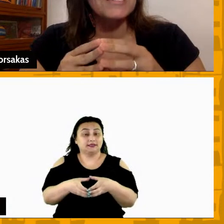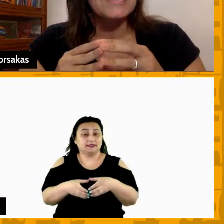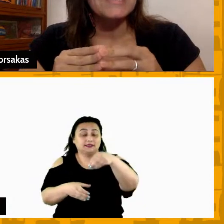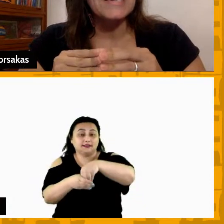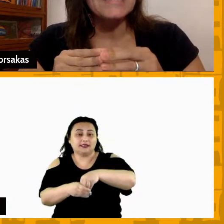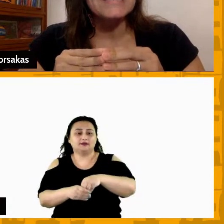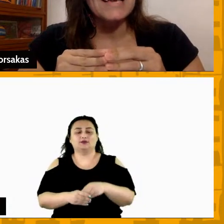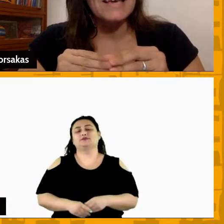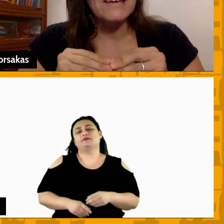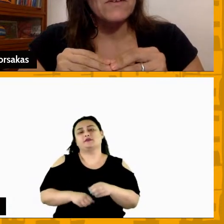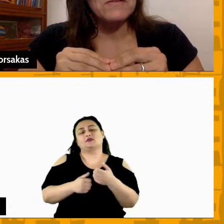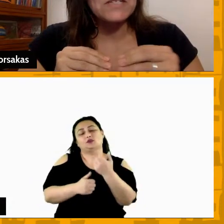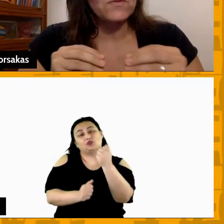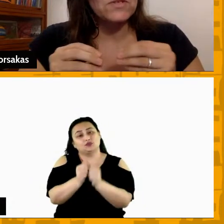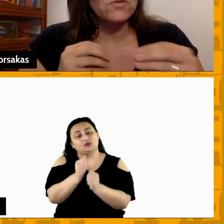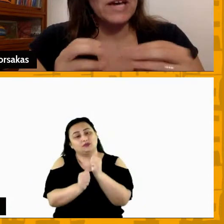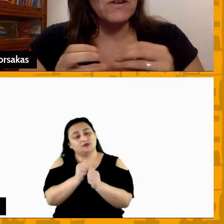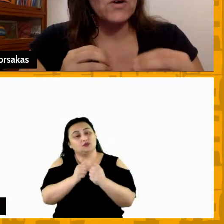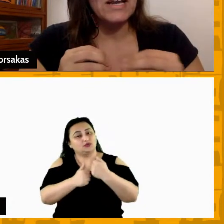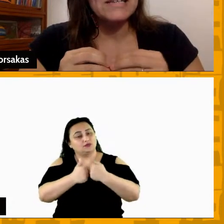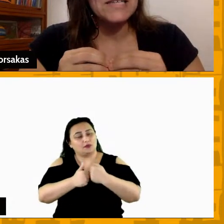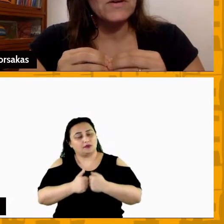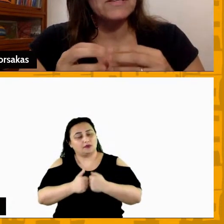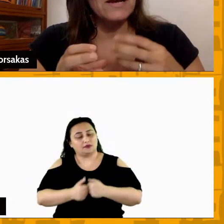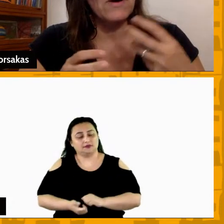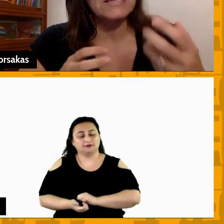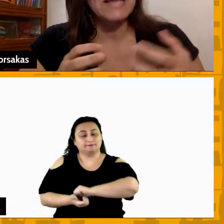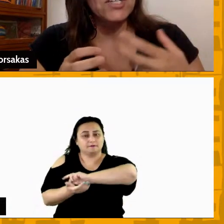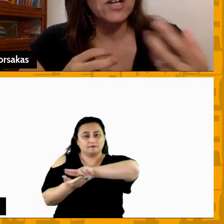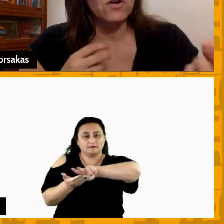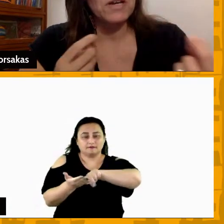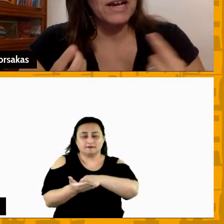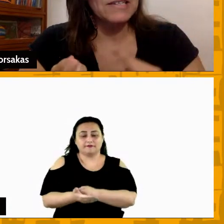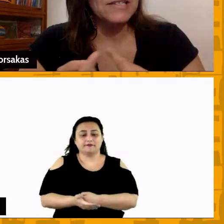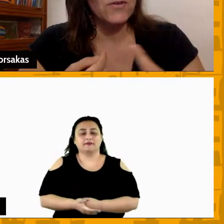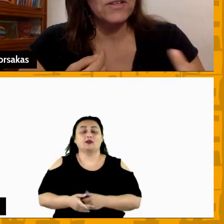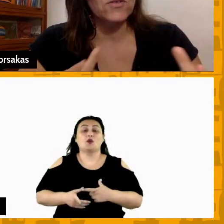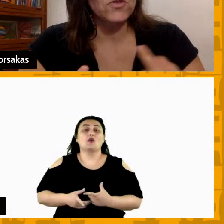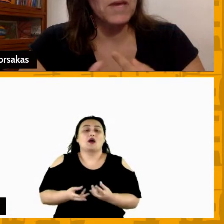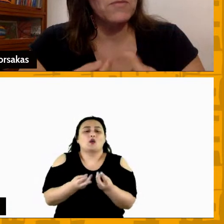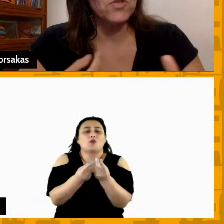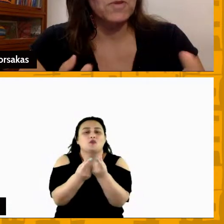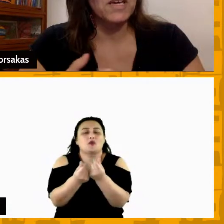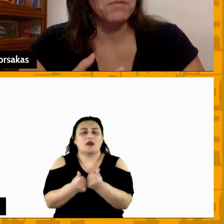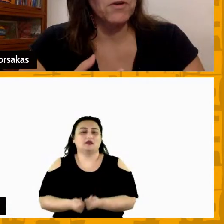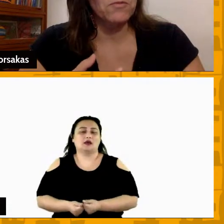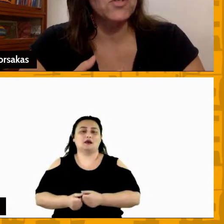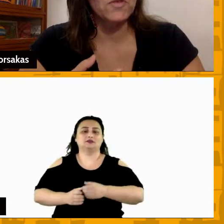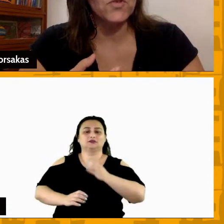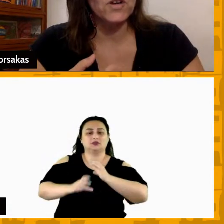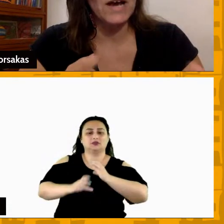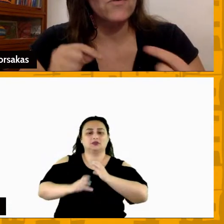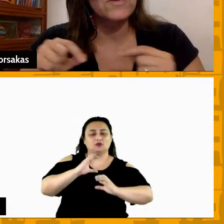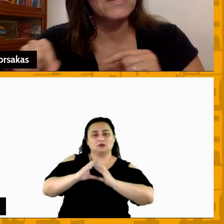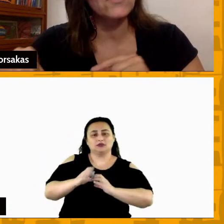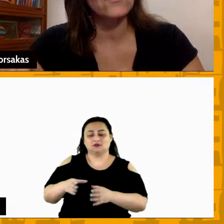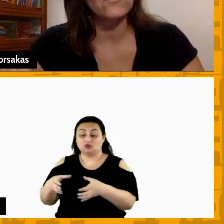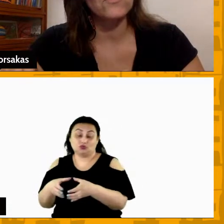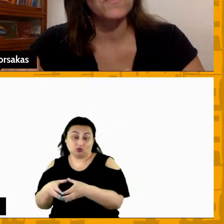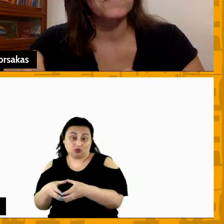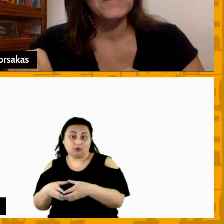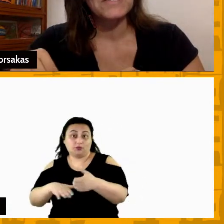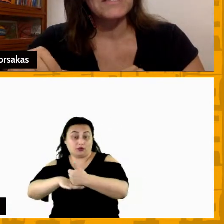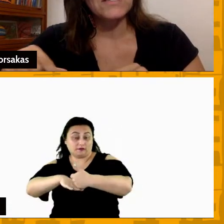curioso que eles estudaram a correlação entre a qualidade da comunicação entre os membros de uma equipe multiprofissional